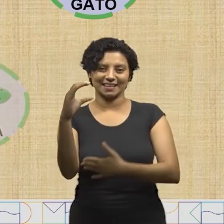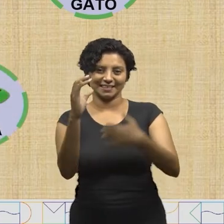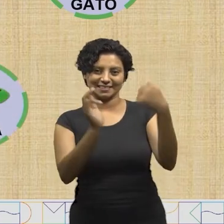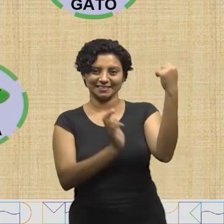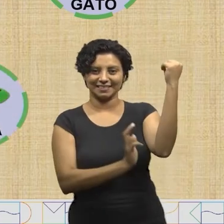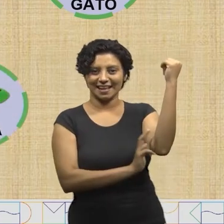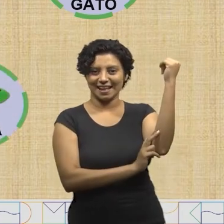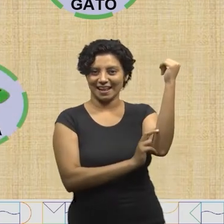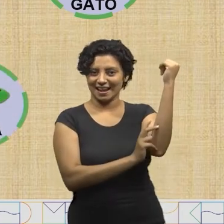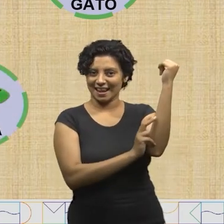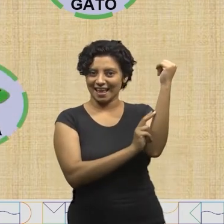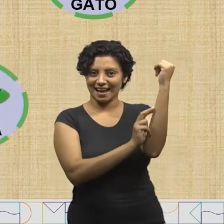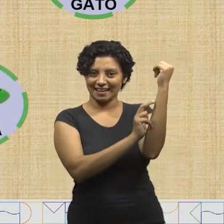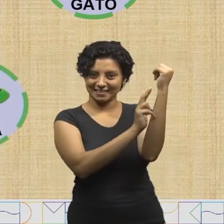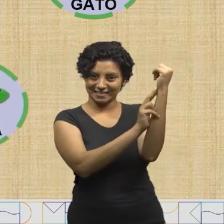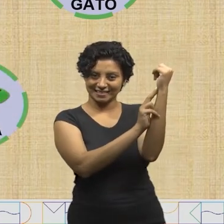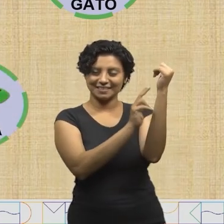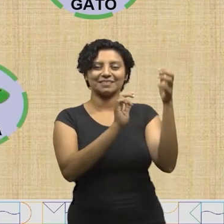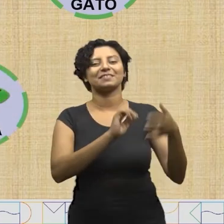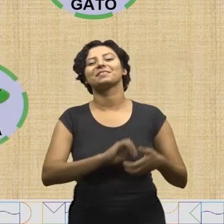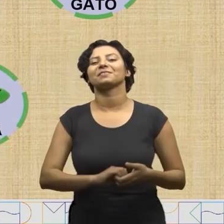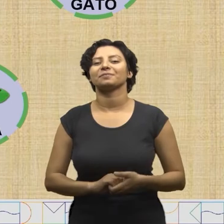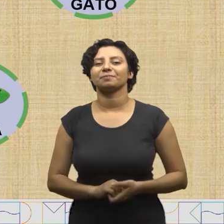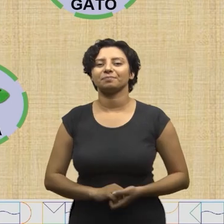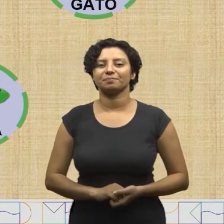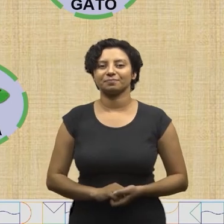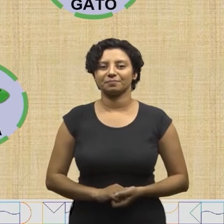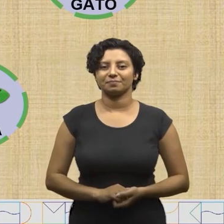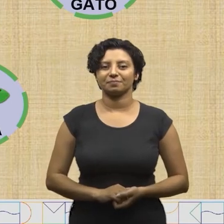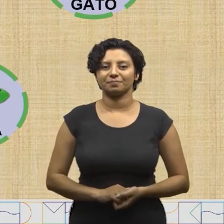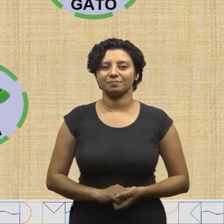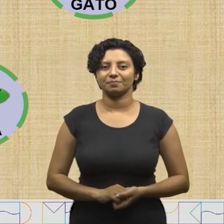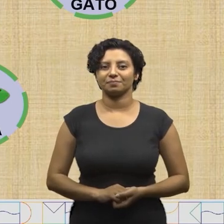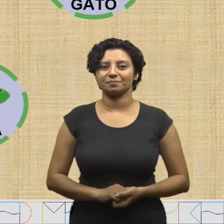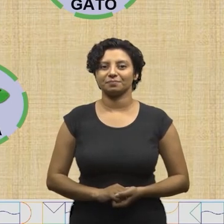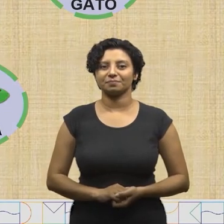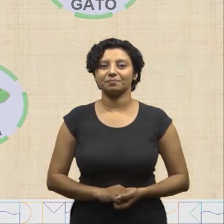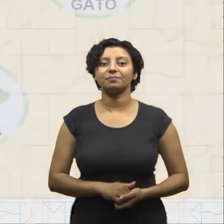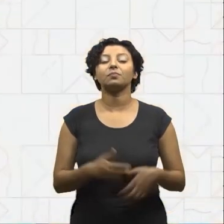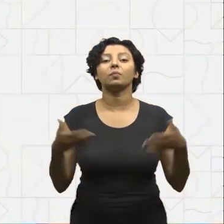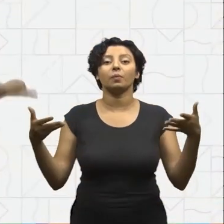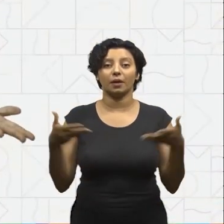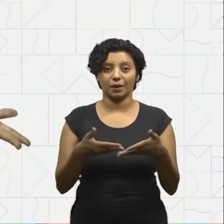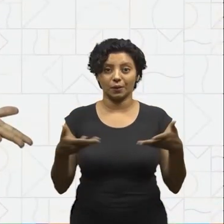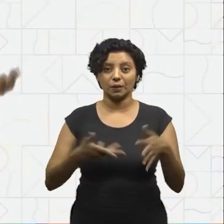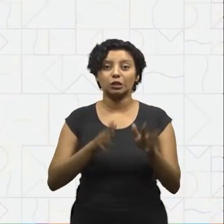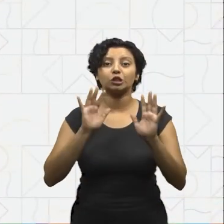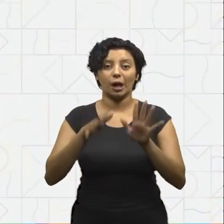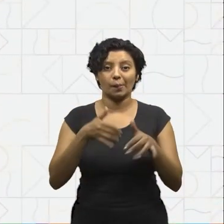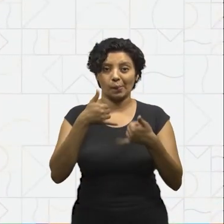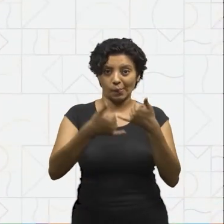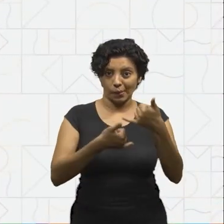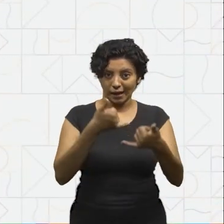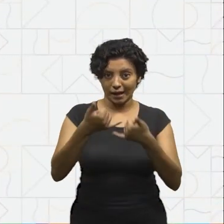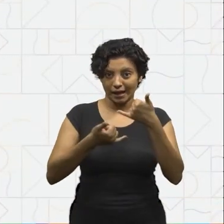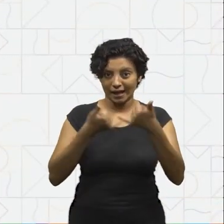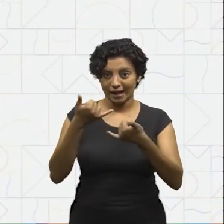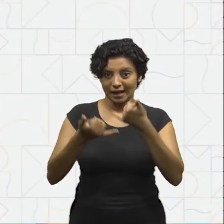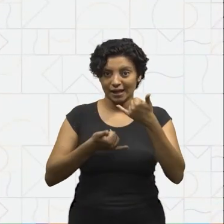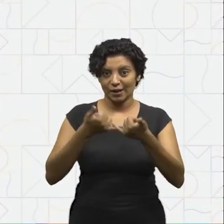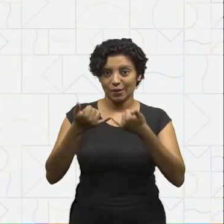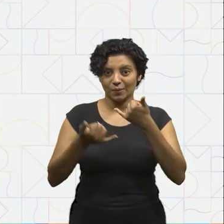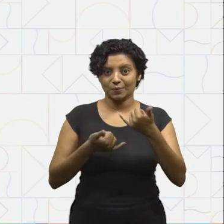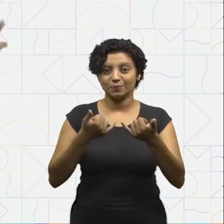letrinha C, lagartixa. Agora que nós já brincamos